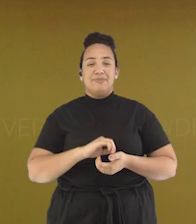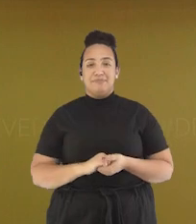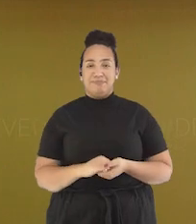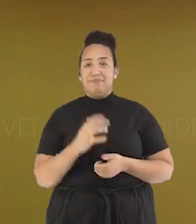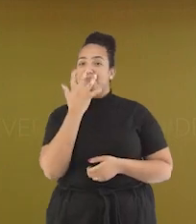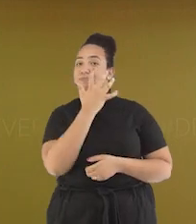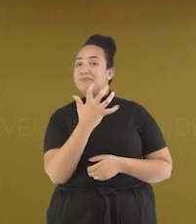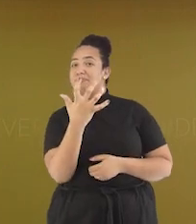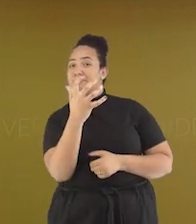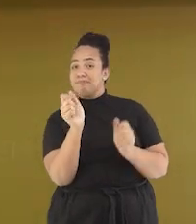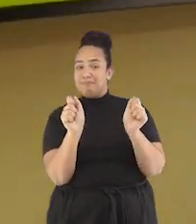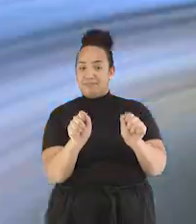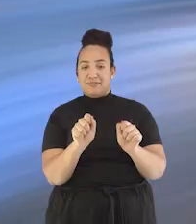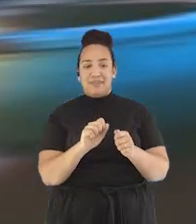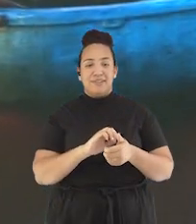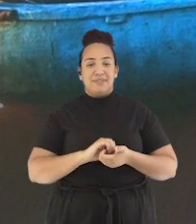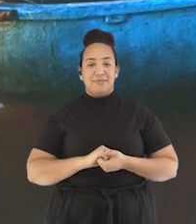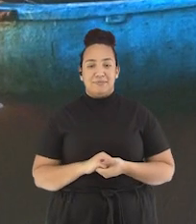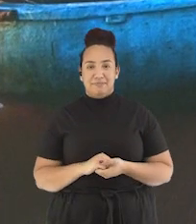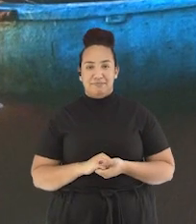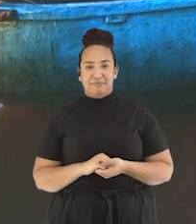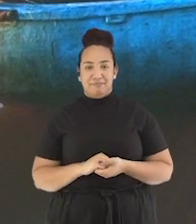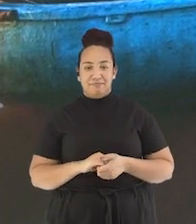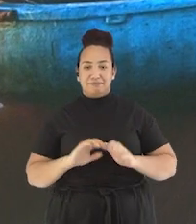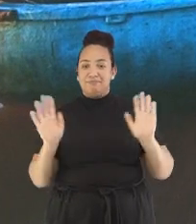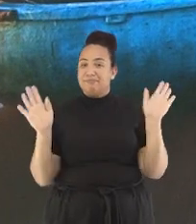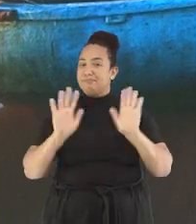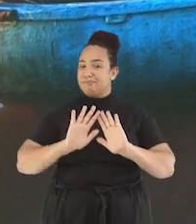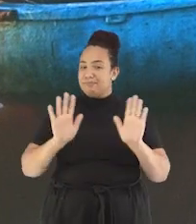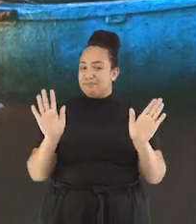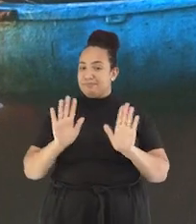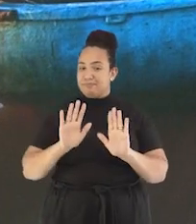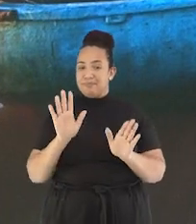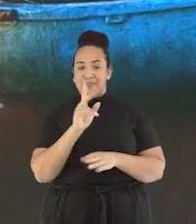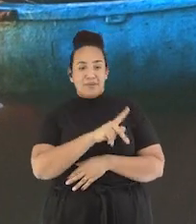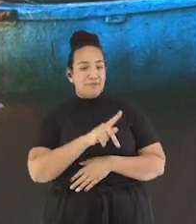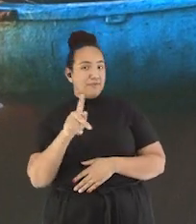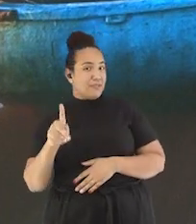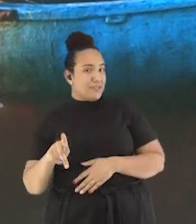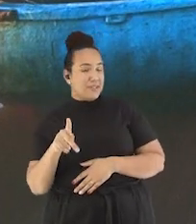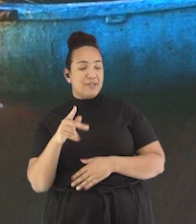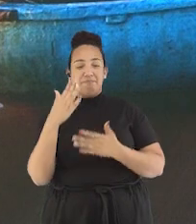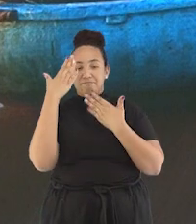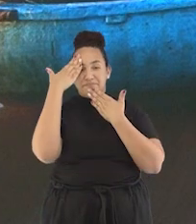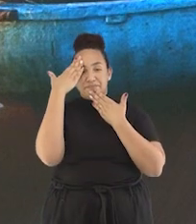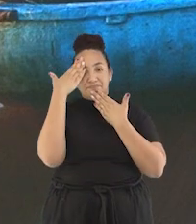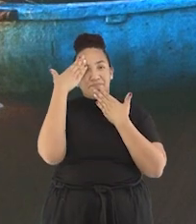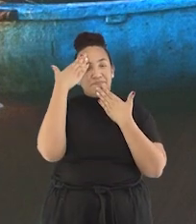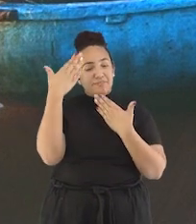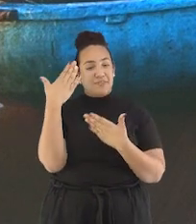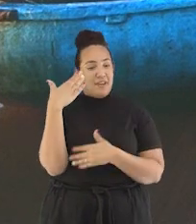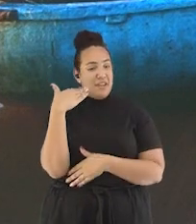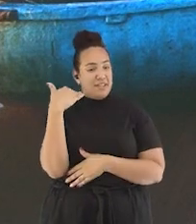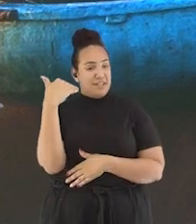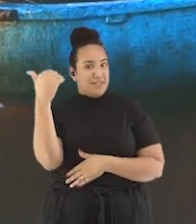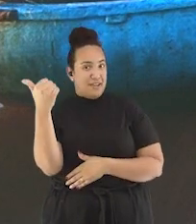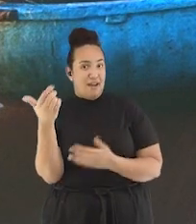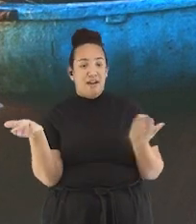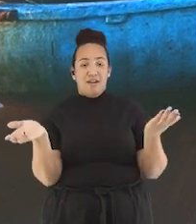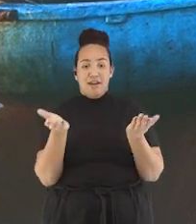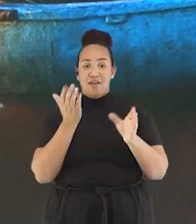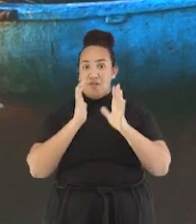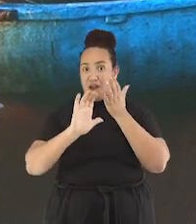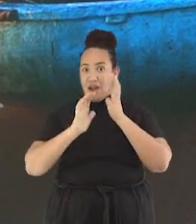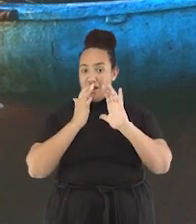Canta aí, Fabrício! Olá, pessoal! E aí, professora Neidiana? Muito obrigado por ter convidado. Vamos cantar essa